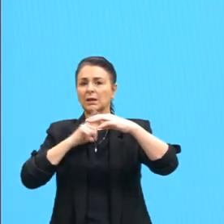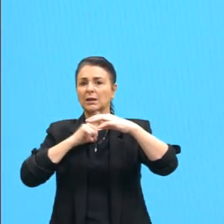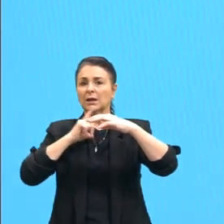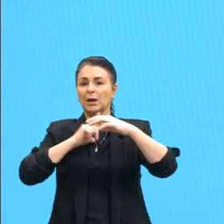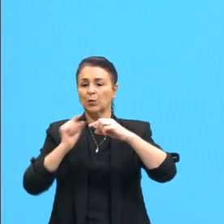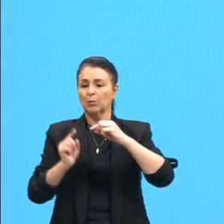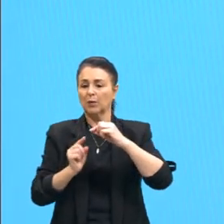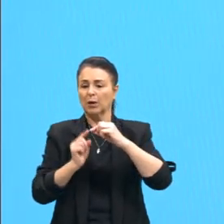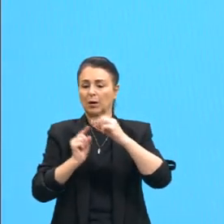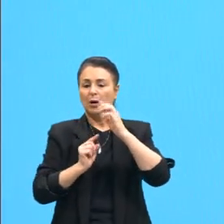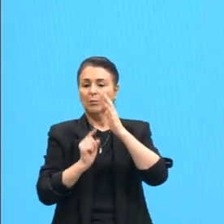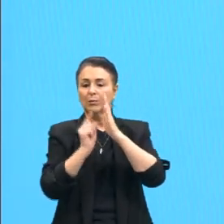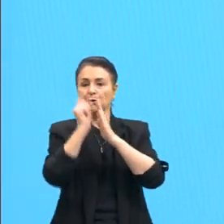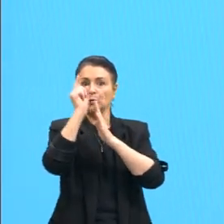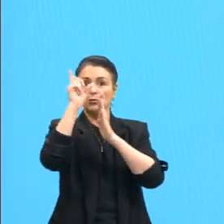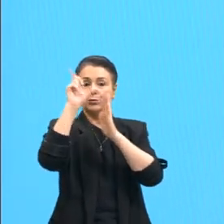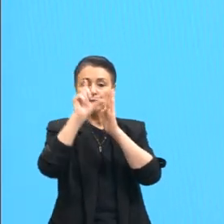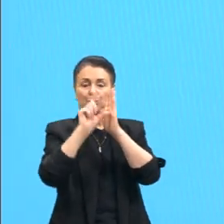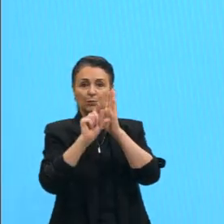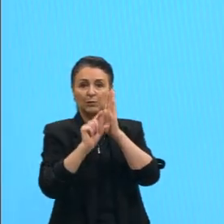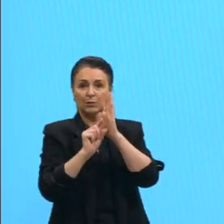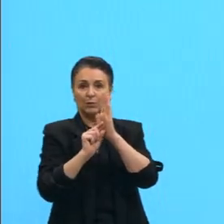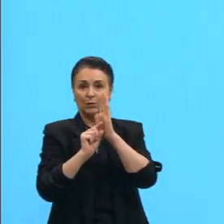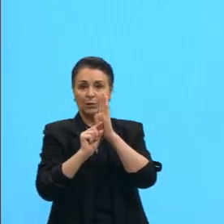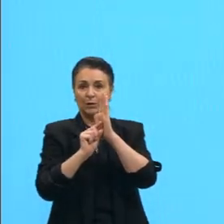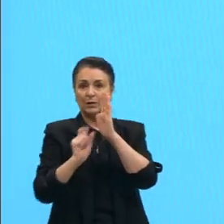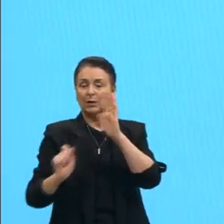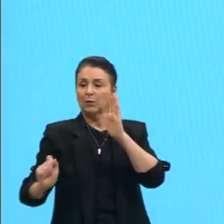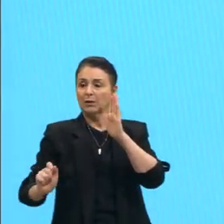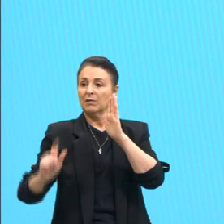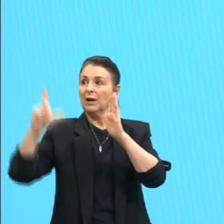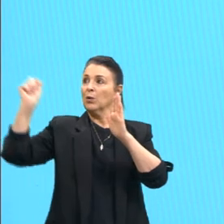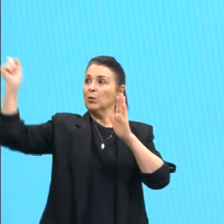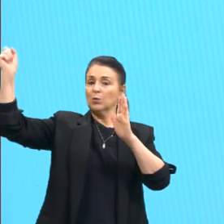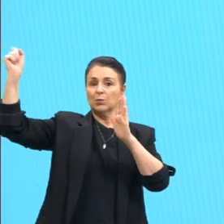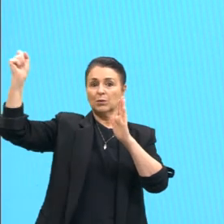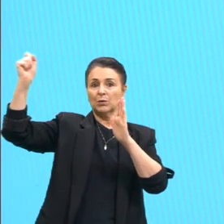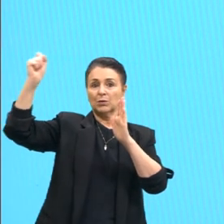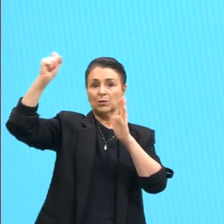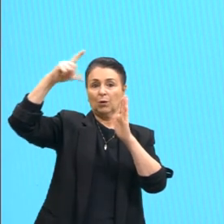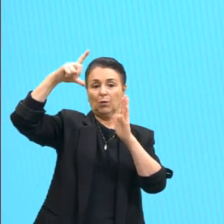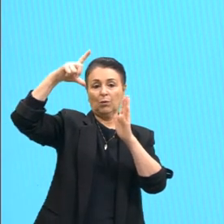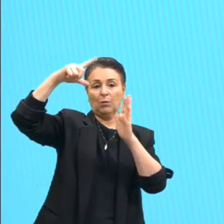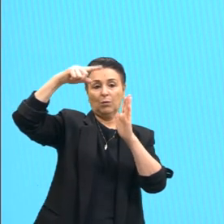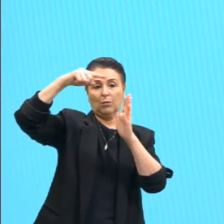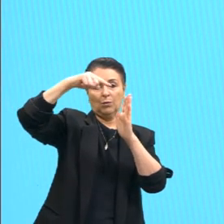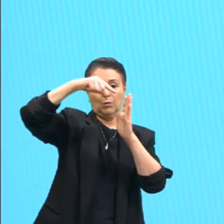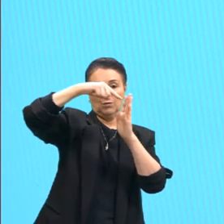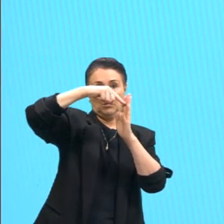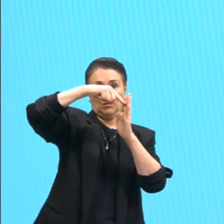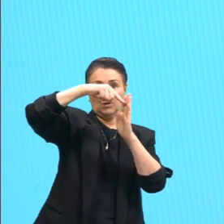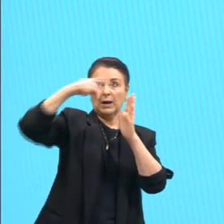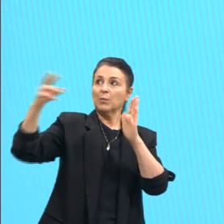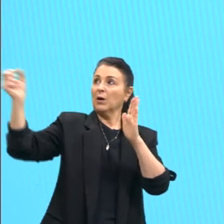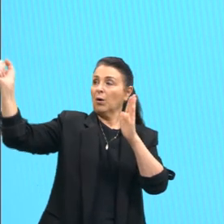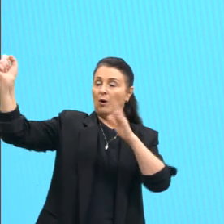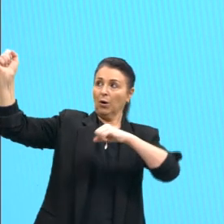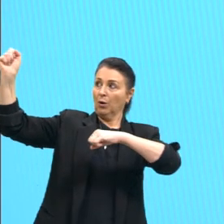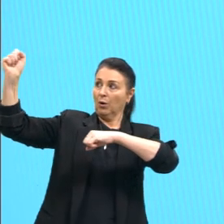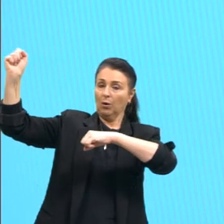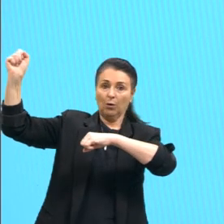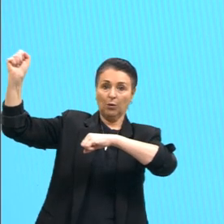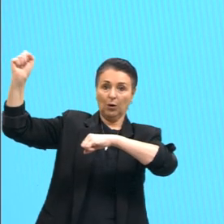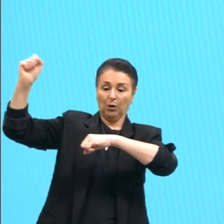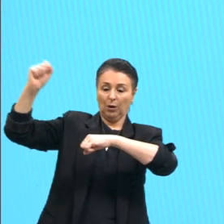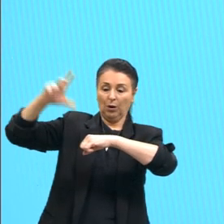menor, então ele incide na superfície e essa superfície vai começar a esquentar, né, vai emitir um